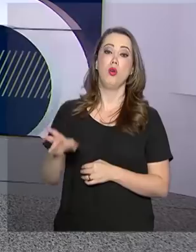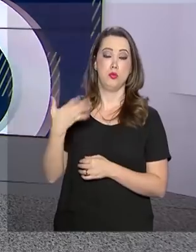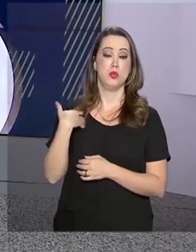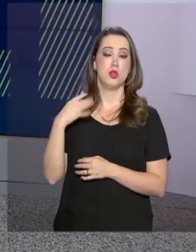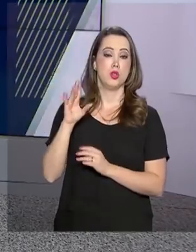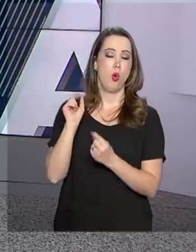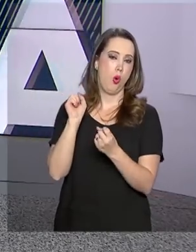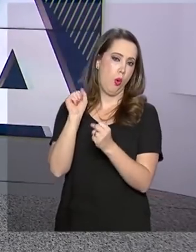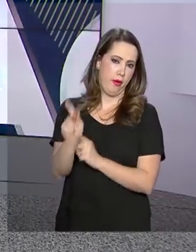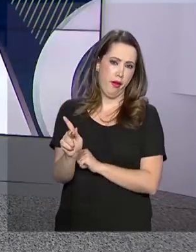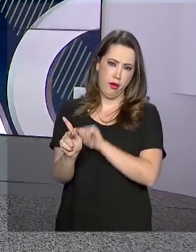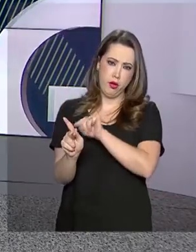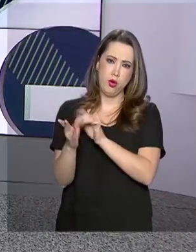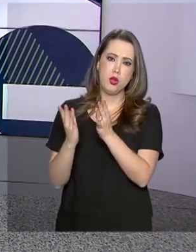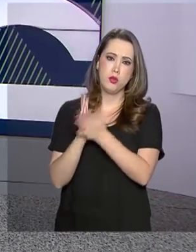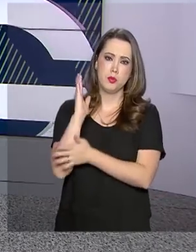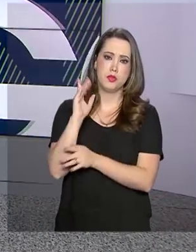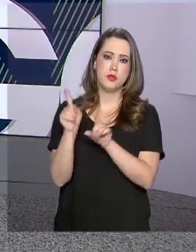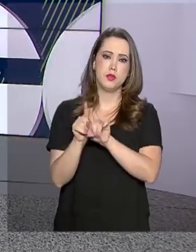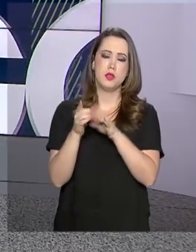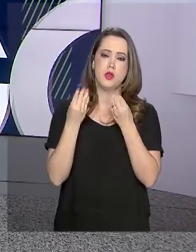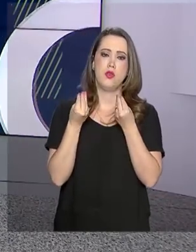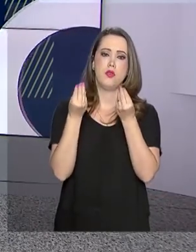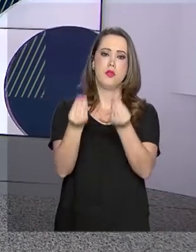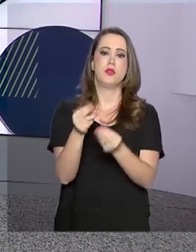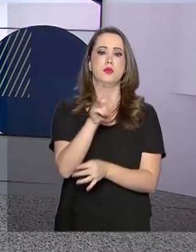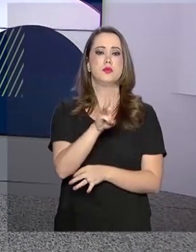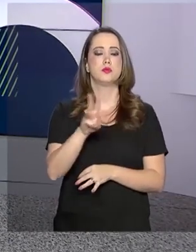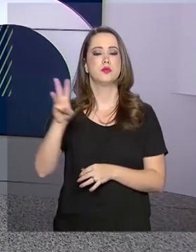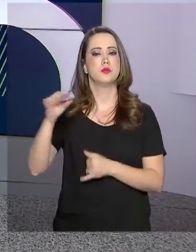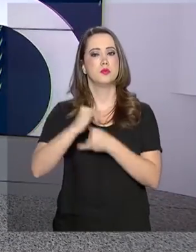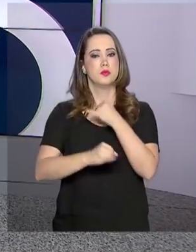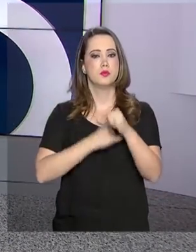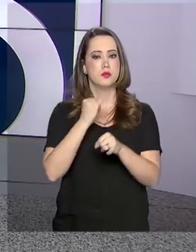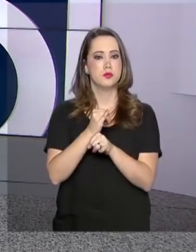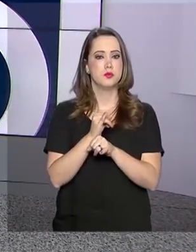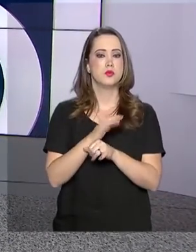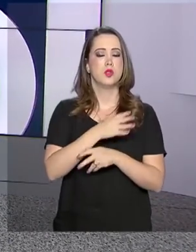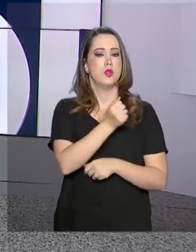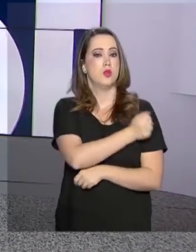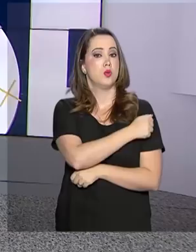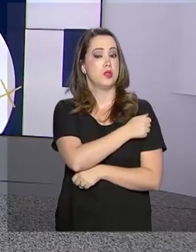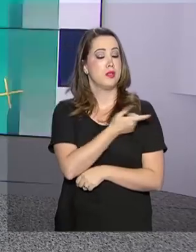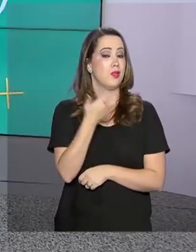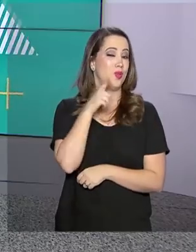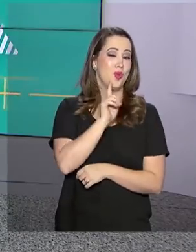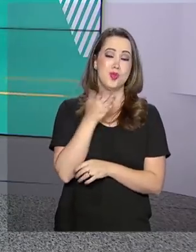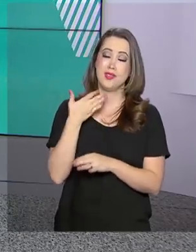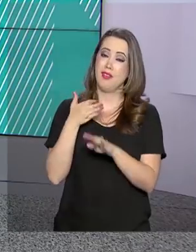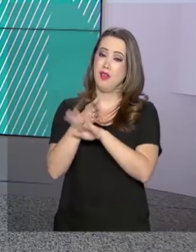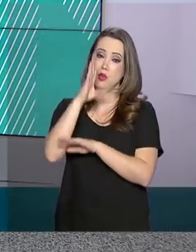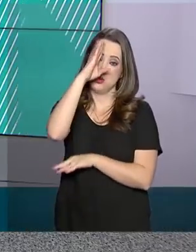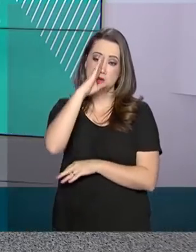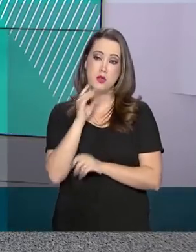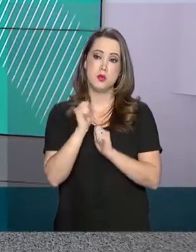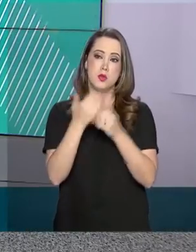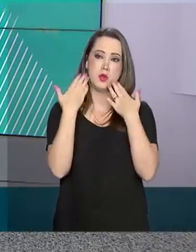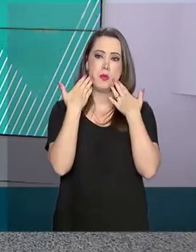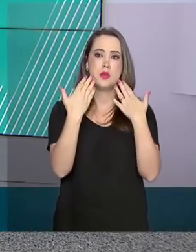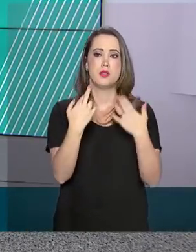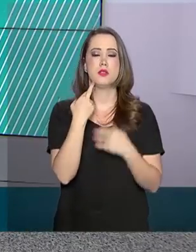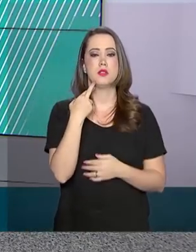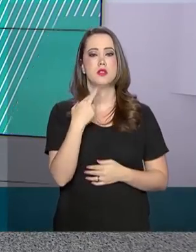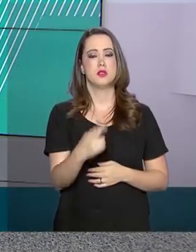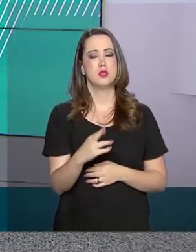solicitação aprovada vai ser disponibilizada na página do Enem na internet. Os estudantes que não forem contemplados poderão apresentar